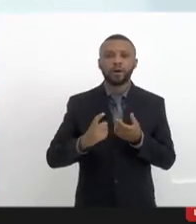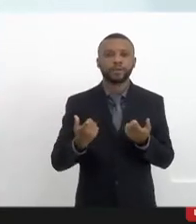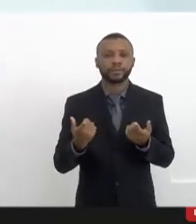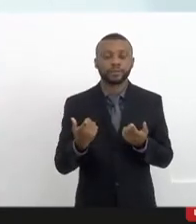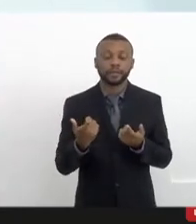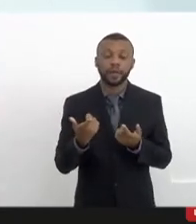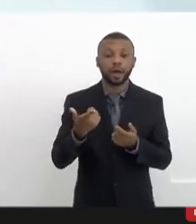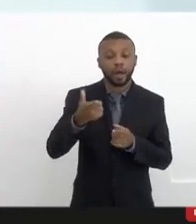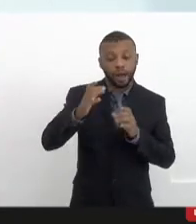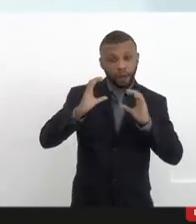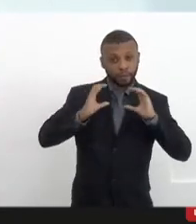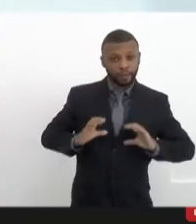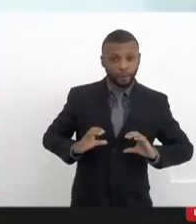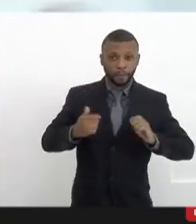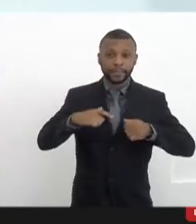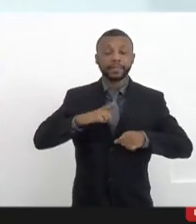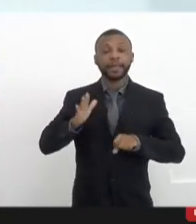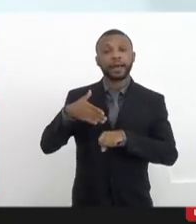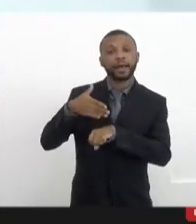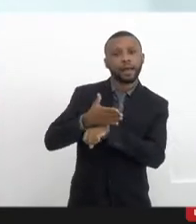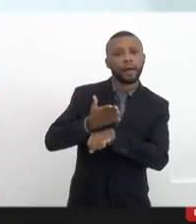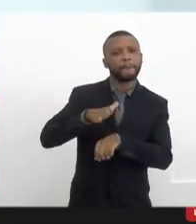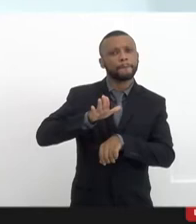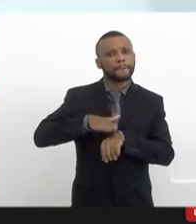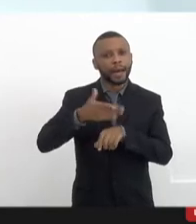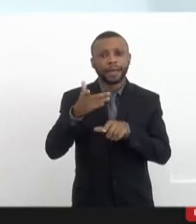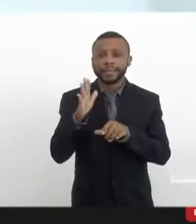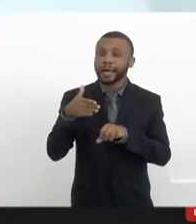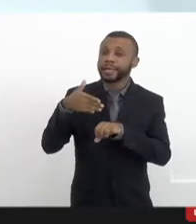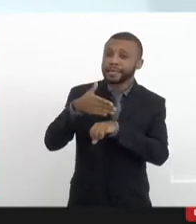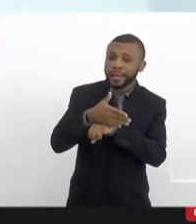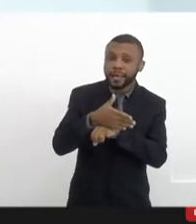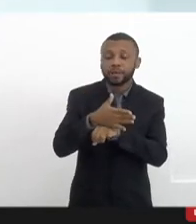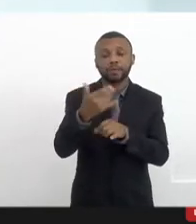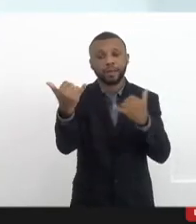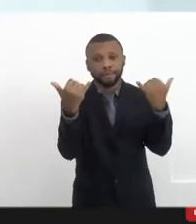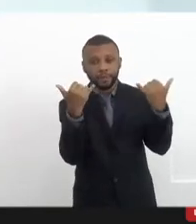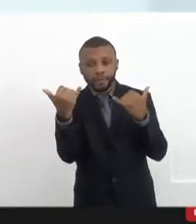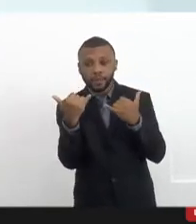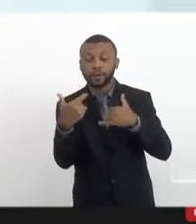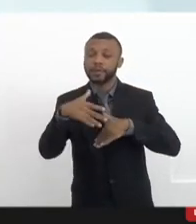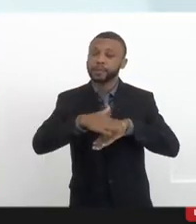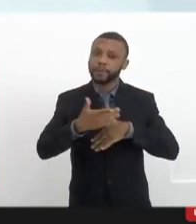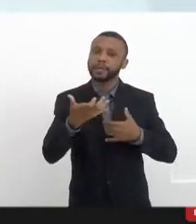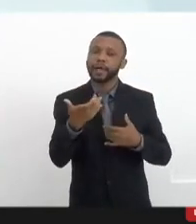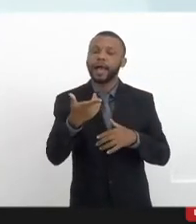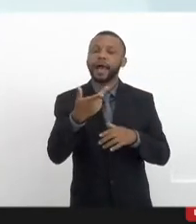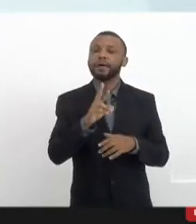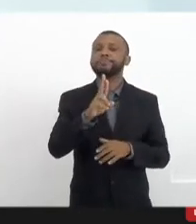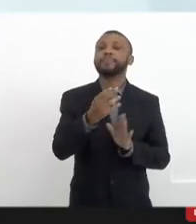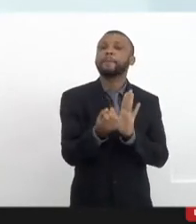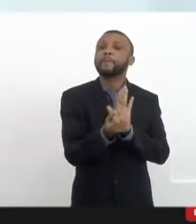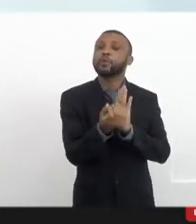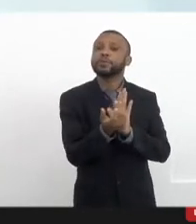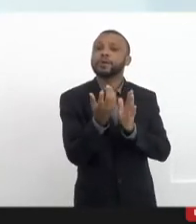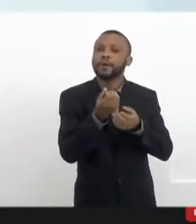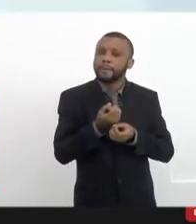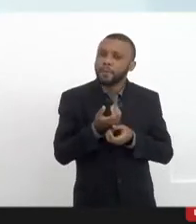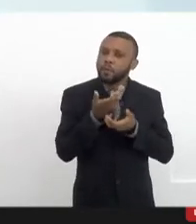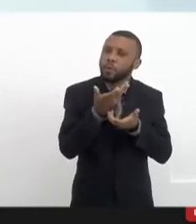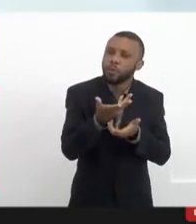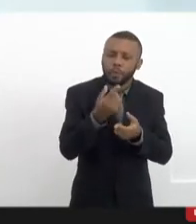acesso aos meios de comunicação, mas ele quer também ser um comunicador, ele quer também produzir e poder